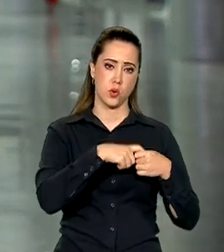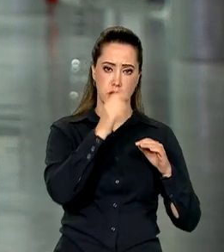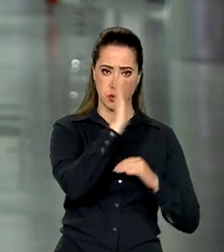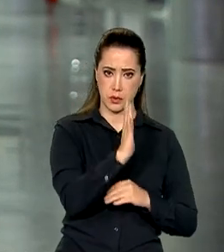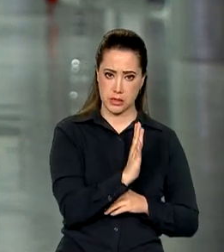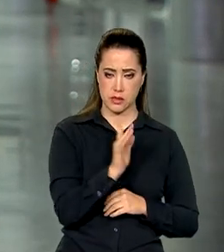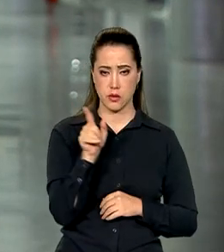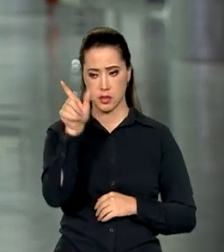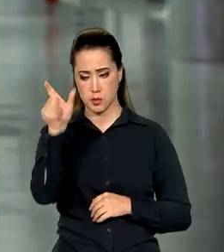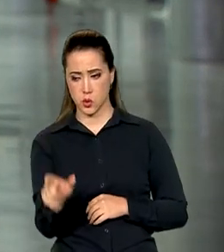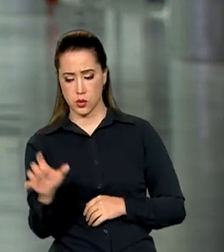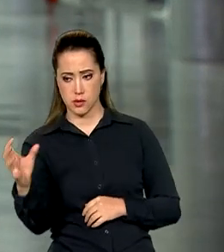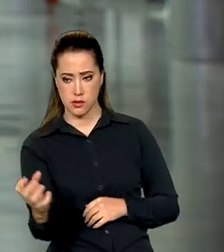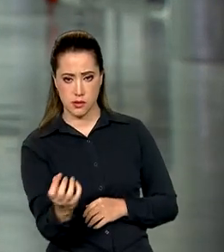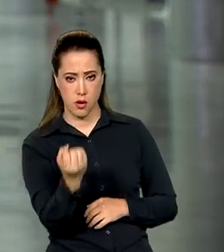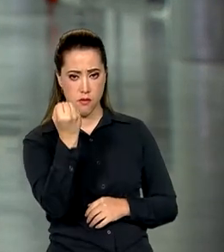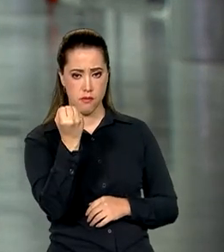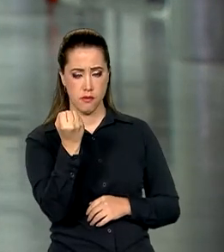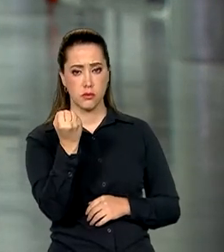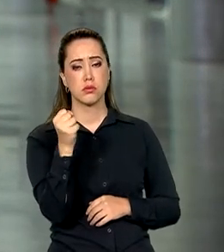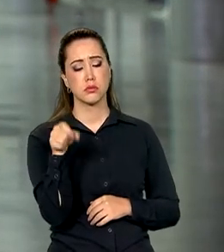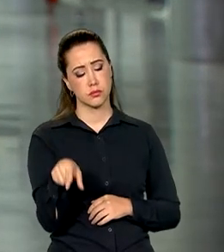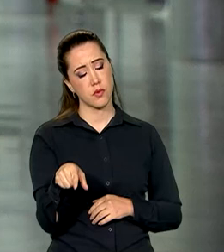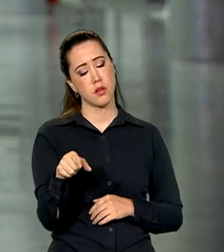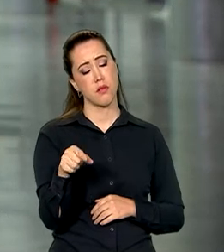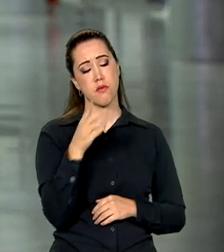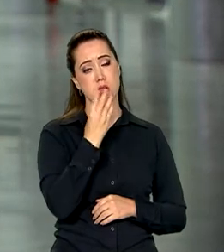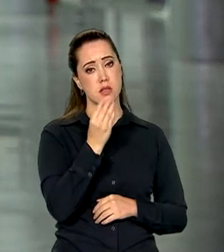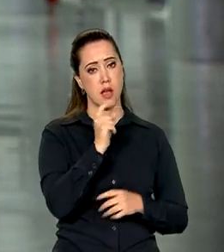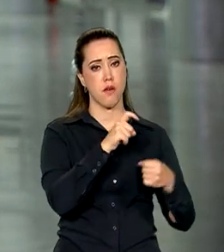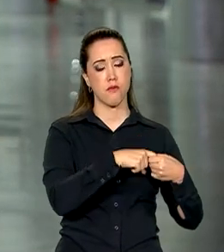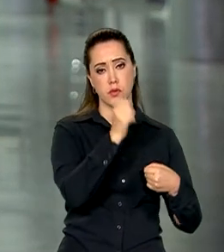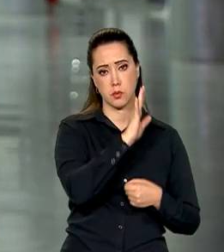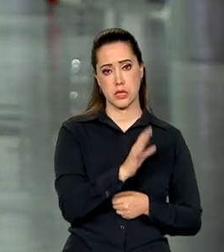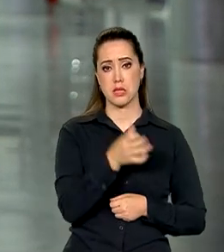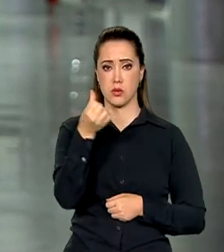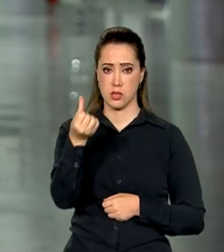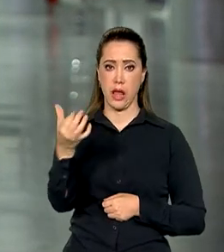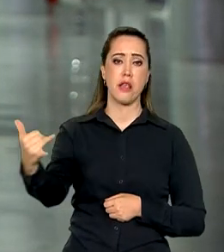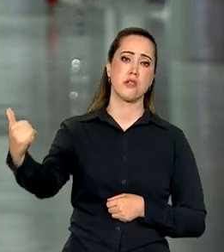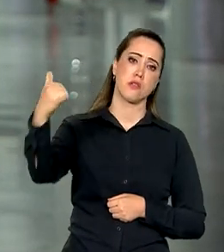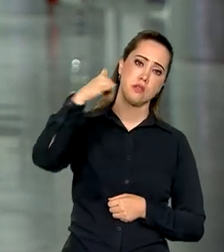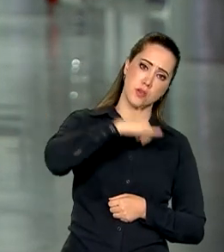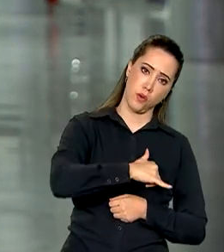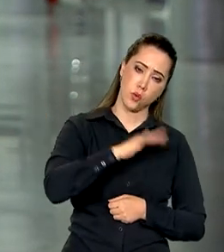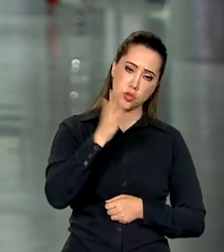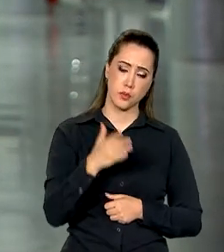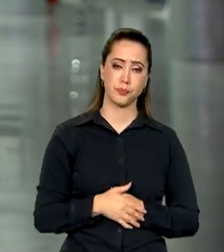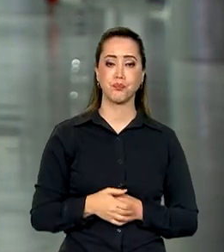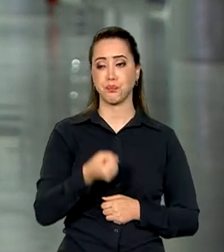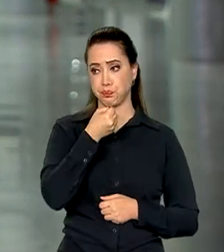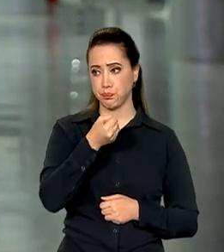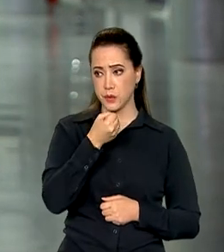isso, já são mais de mil brasileiros repatriados e seis voos da Força Aérea Brasileira. E a repórter Luana